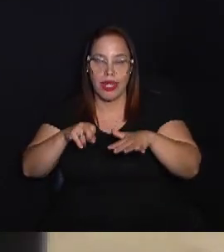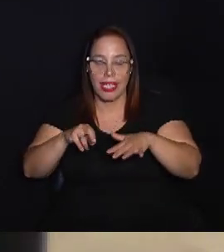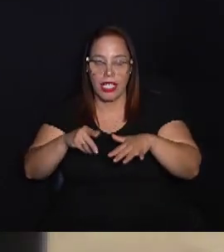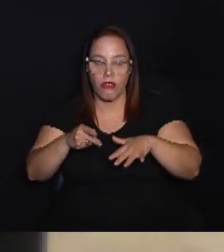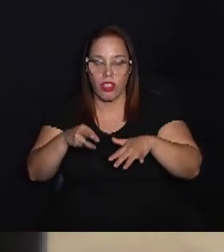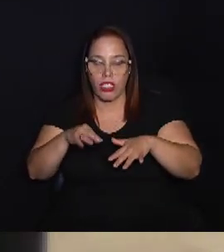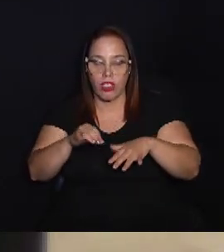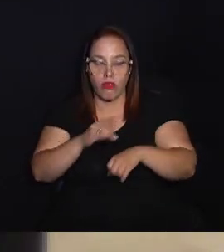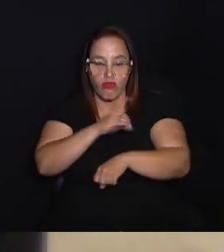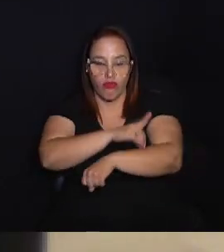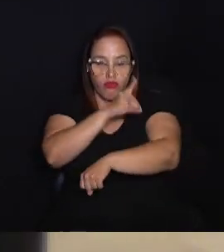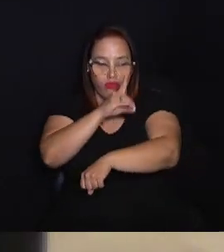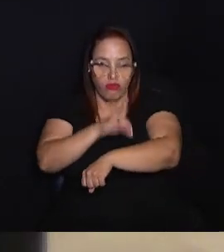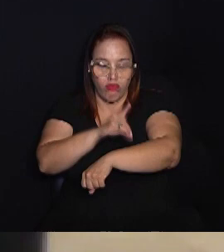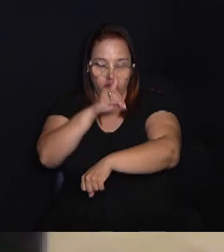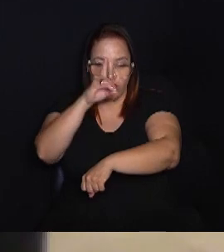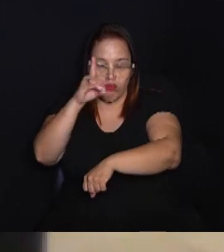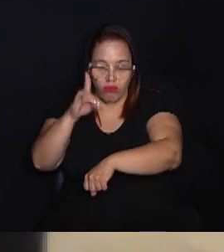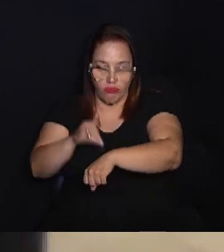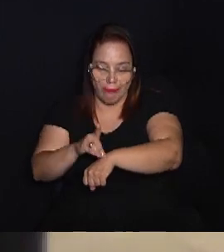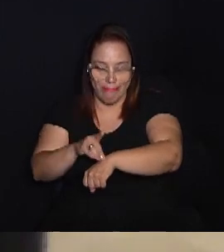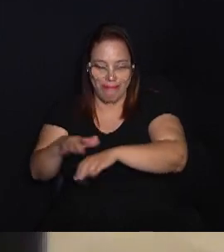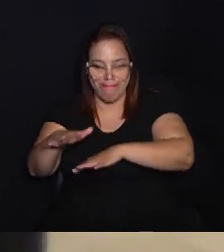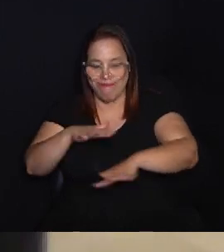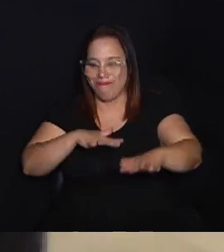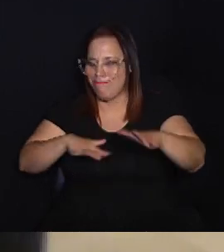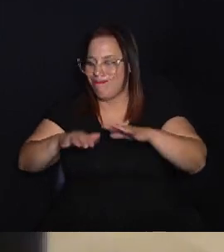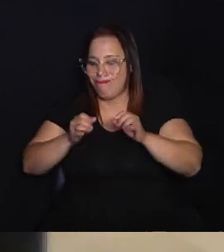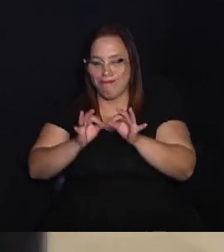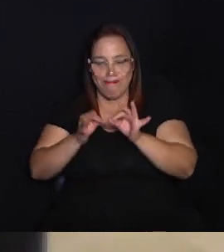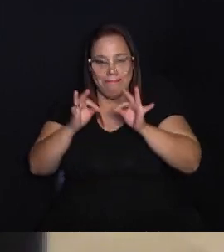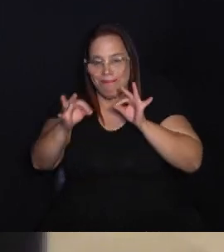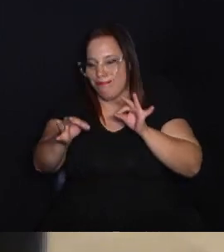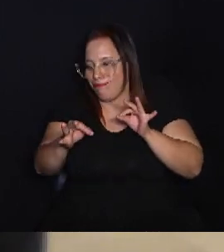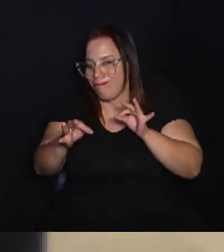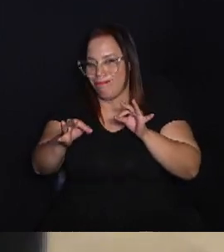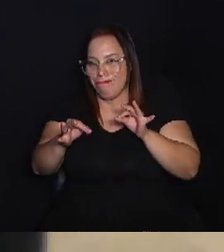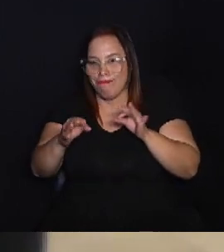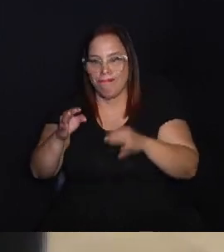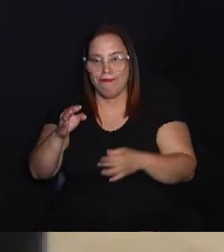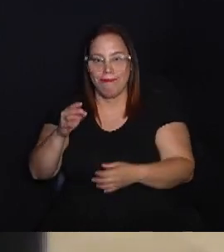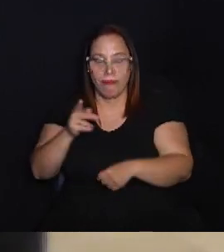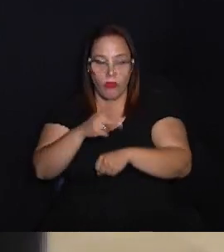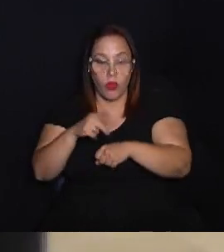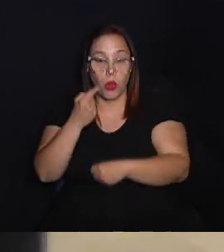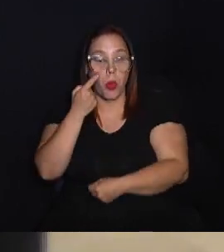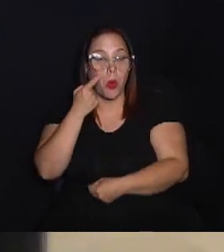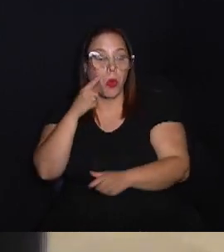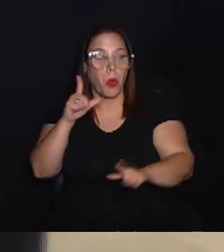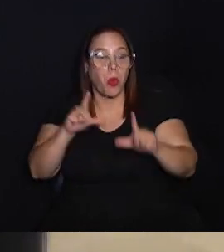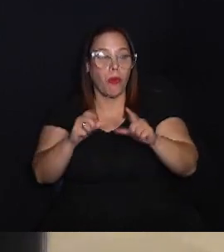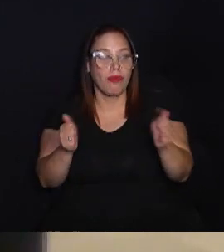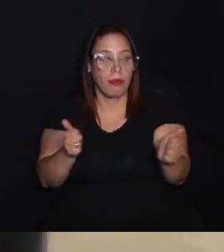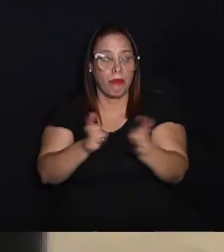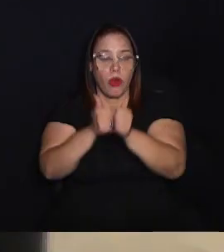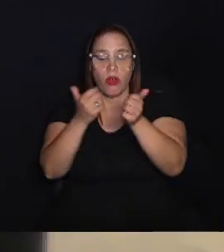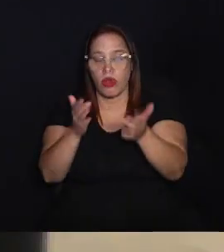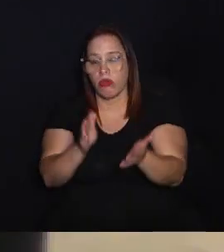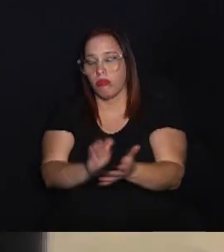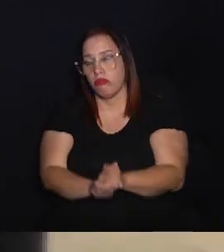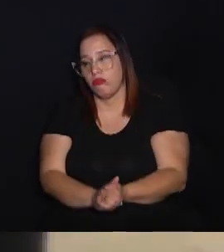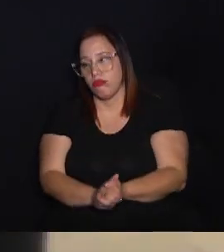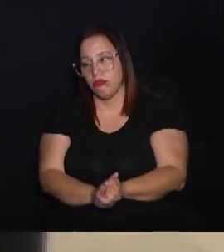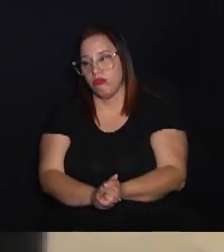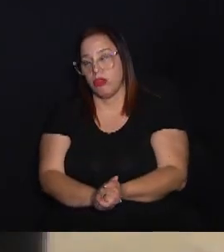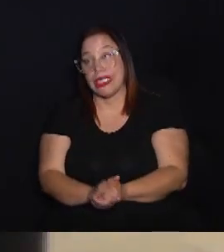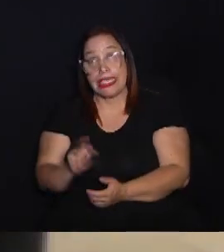desertificação. Então, assim, o cenário, ele não está mais distante da gente em outros países que a gente vê na televisão. O cenário, ele está próximo da gente.